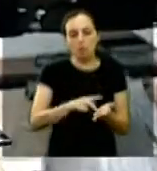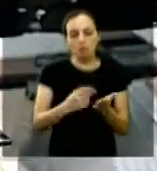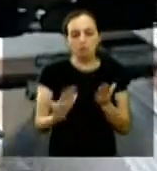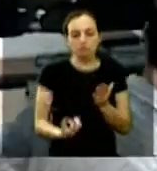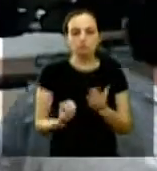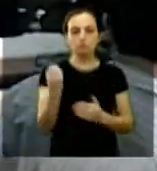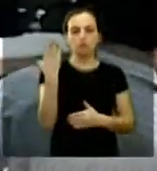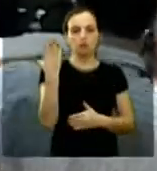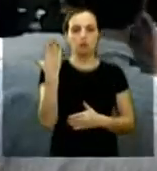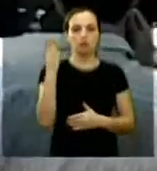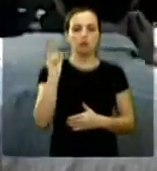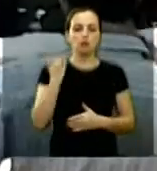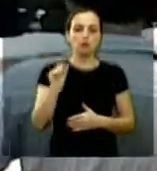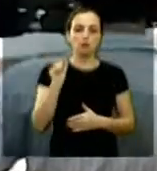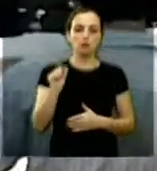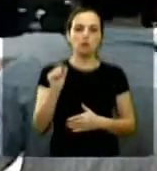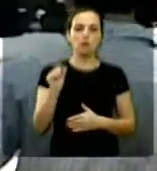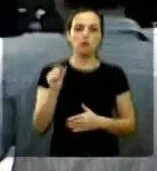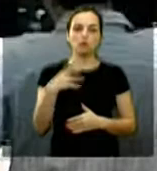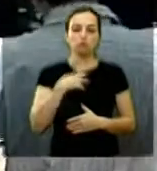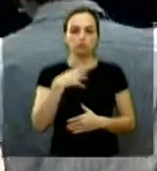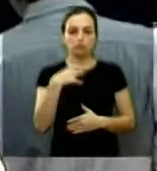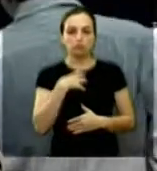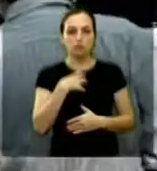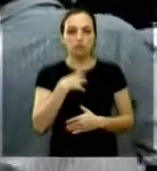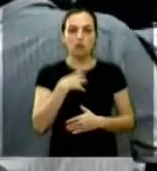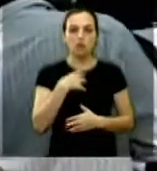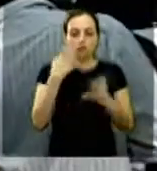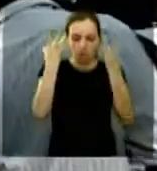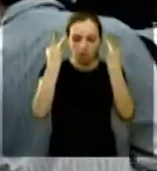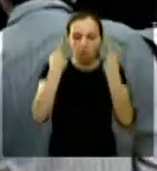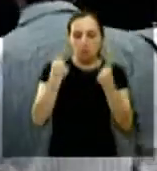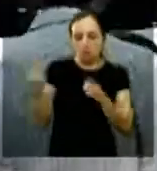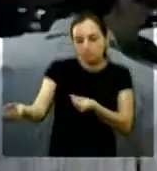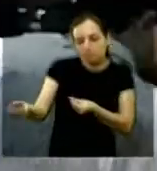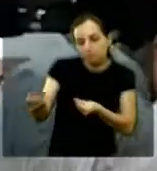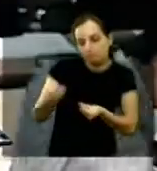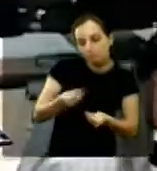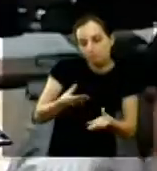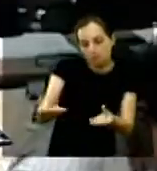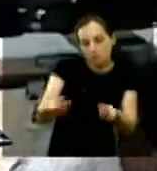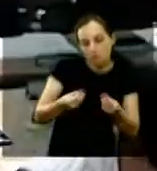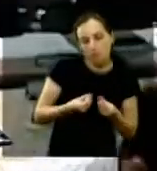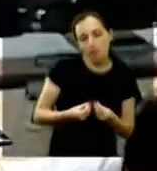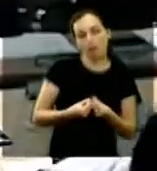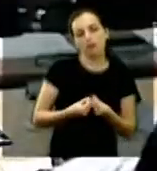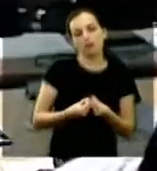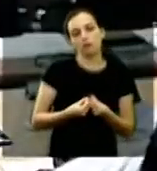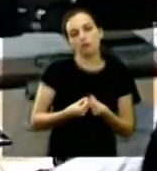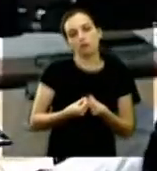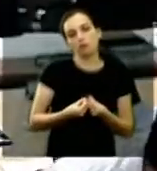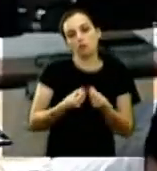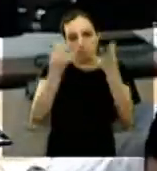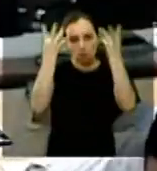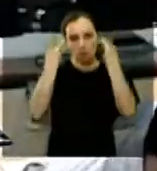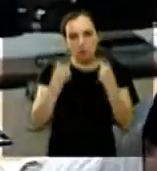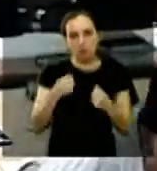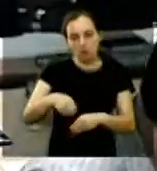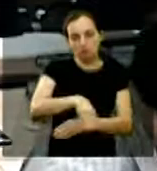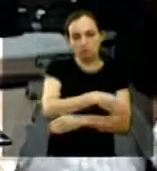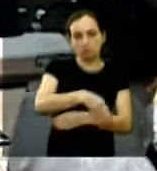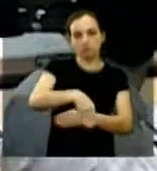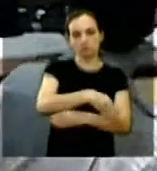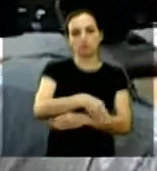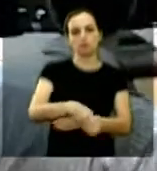acontece a condição a situação que eles estão recolhendo esses animais na rua